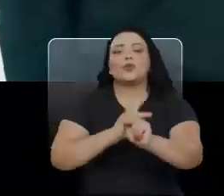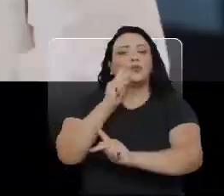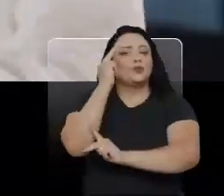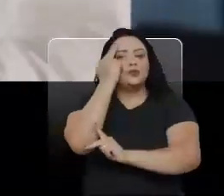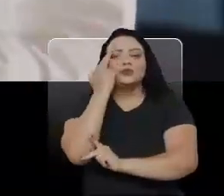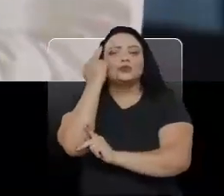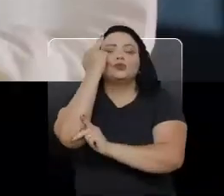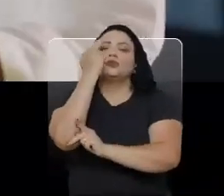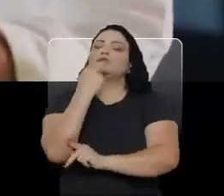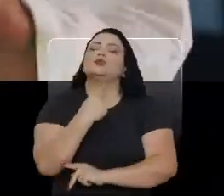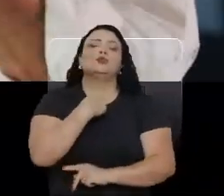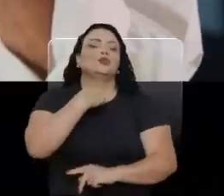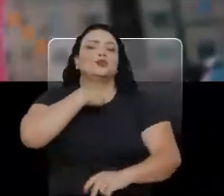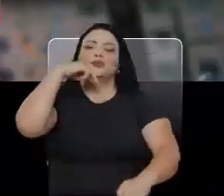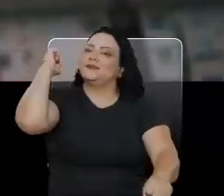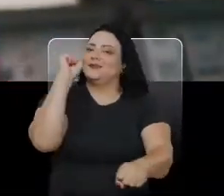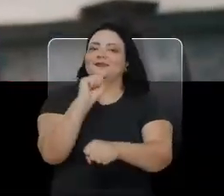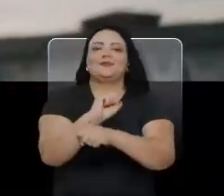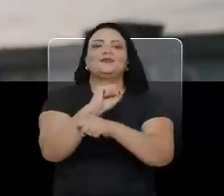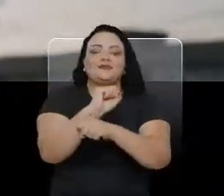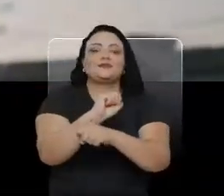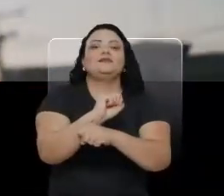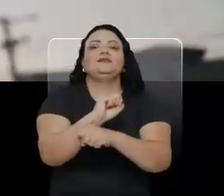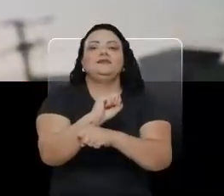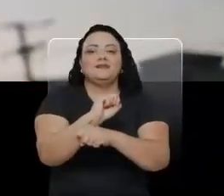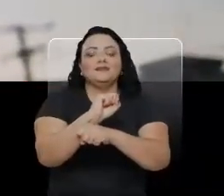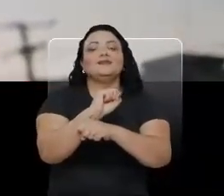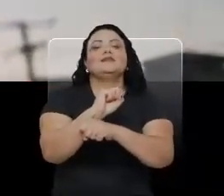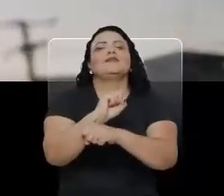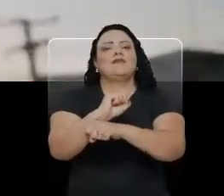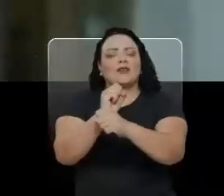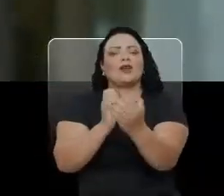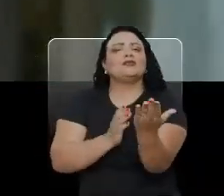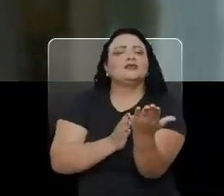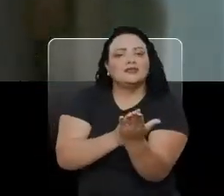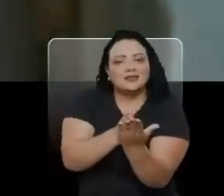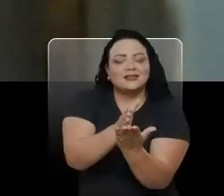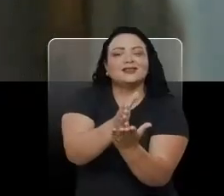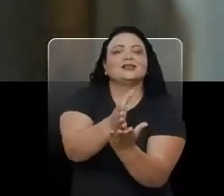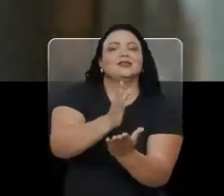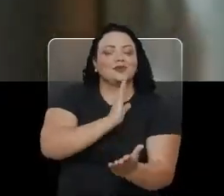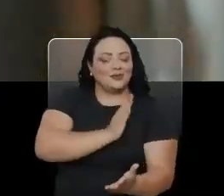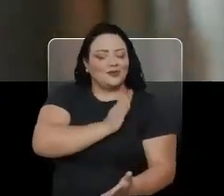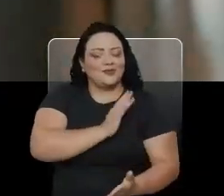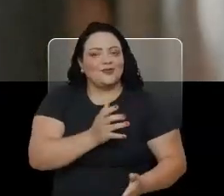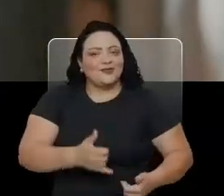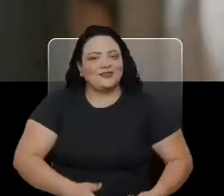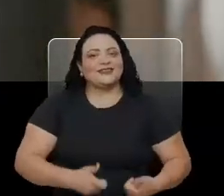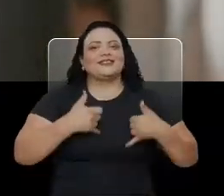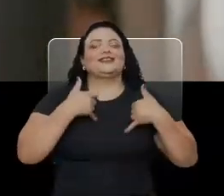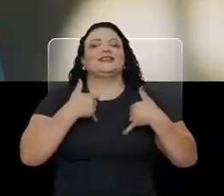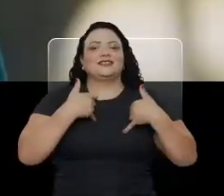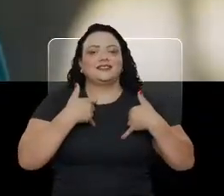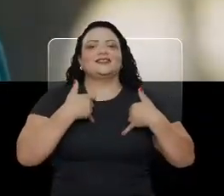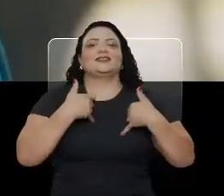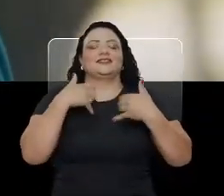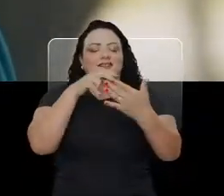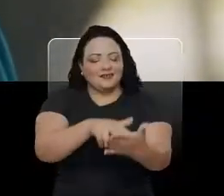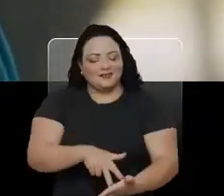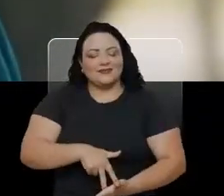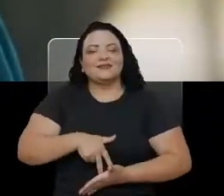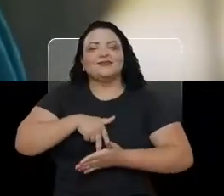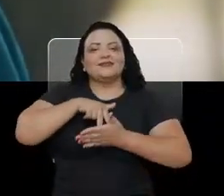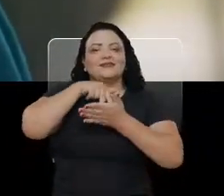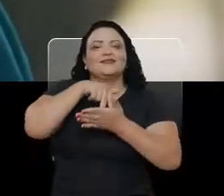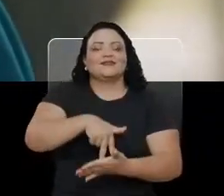gente vai seguir em frente e não pode parar Segue com o coração cheio de orgulho, segue